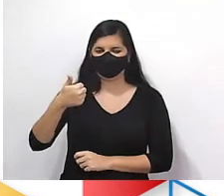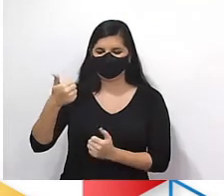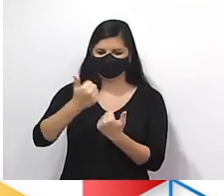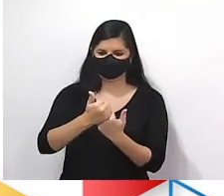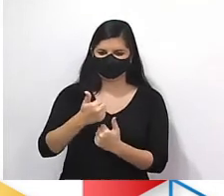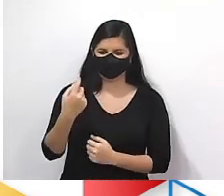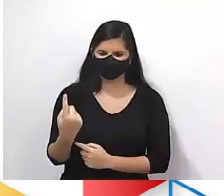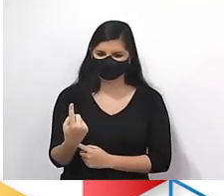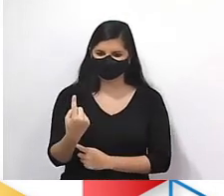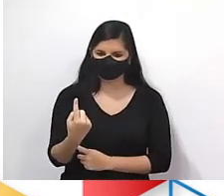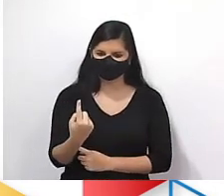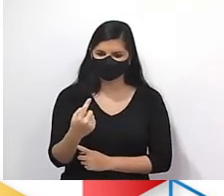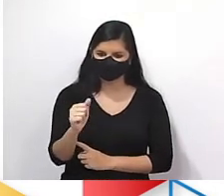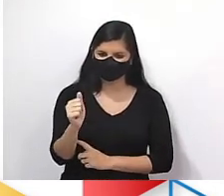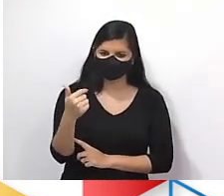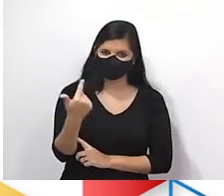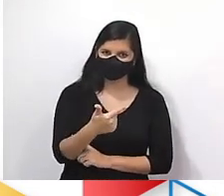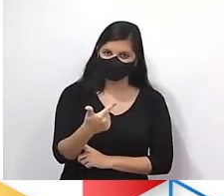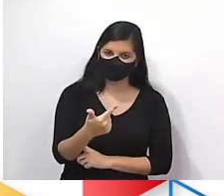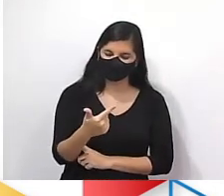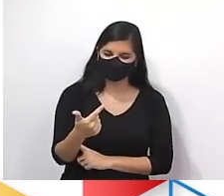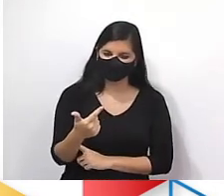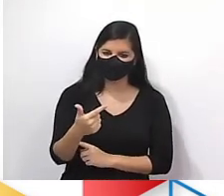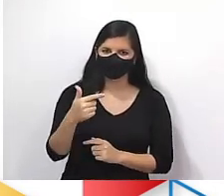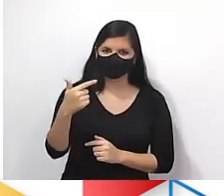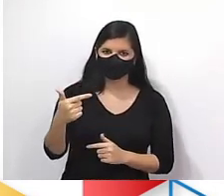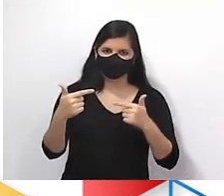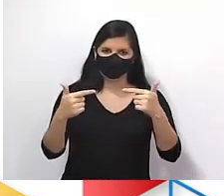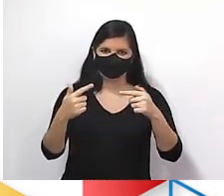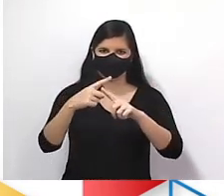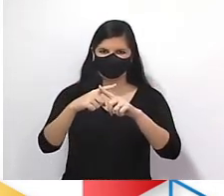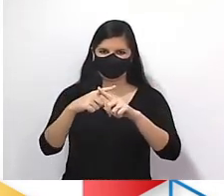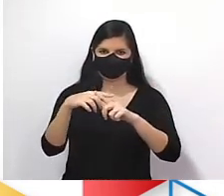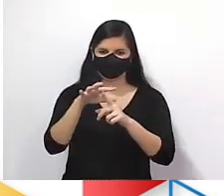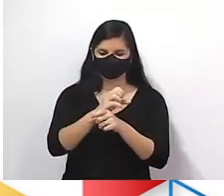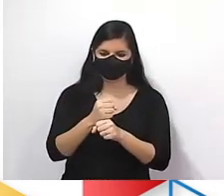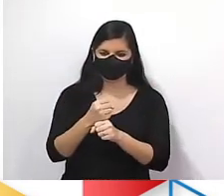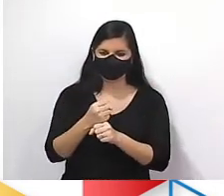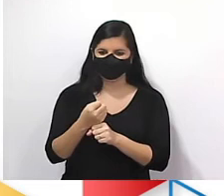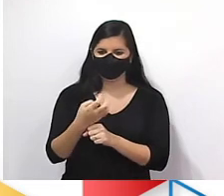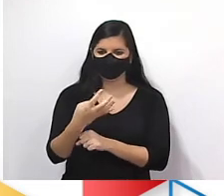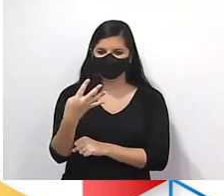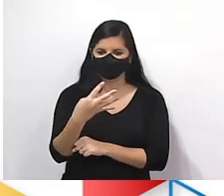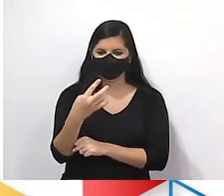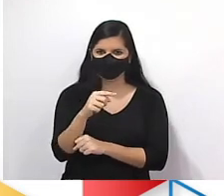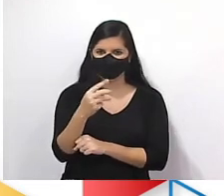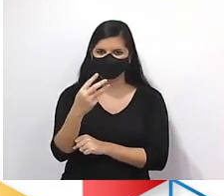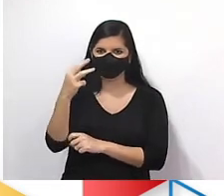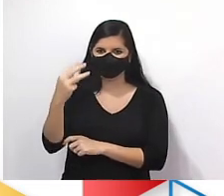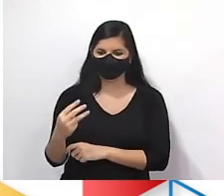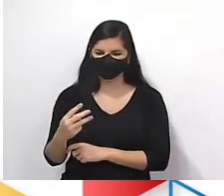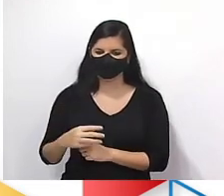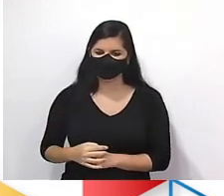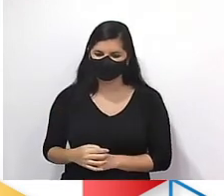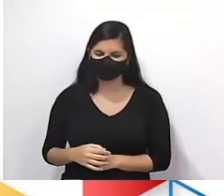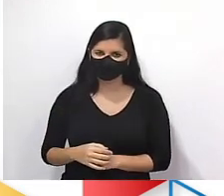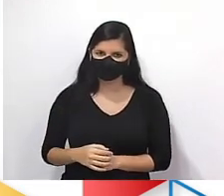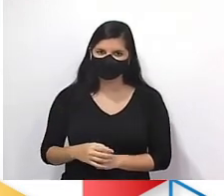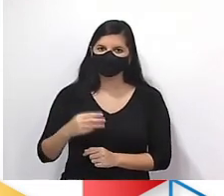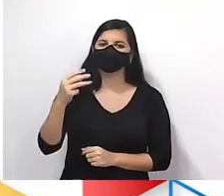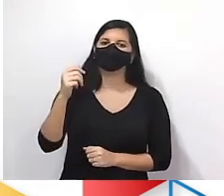uma boa coincidência. No A2, vai ser 2 vezes 2 dá 4, menos 1, 3. Já achei o